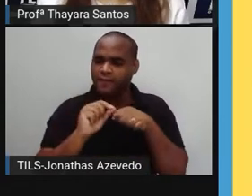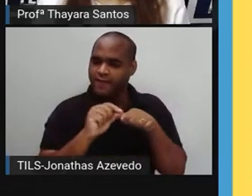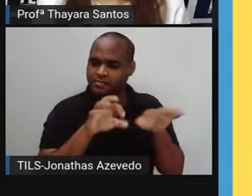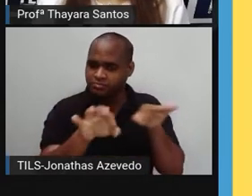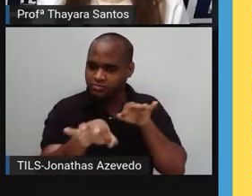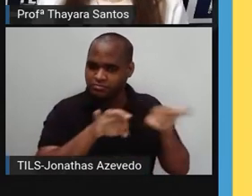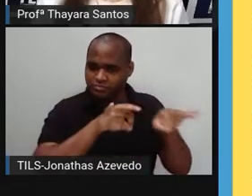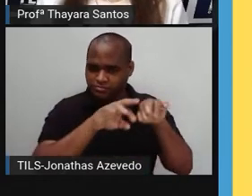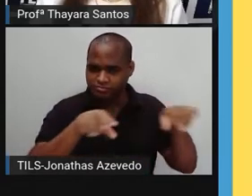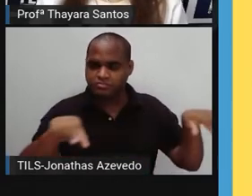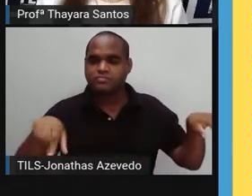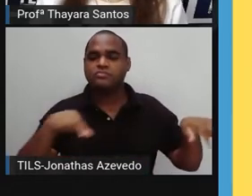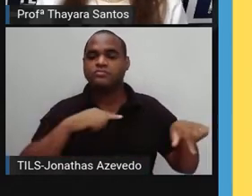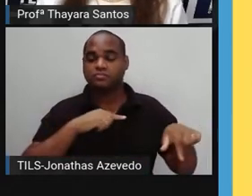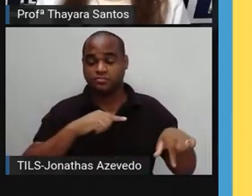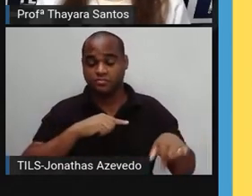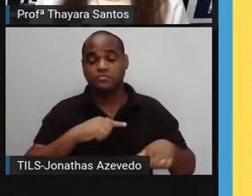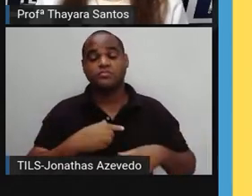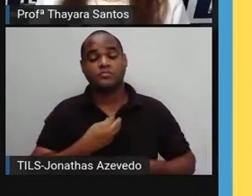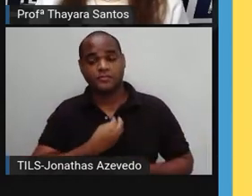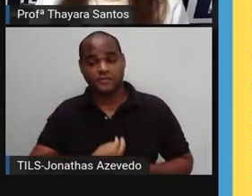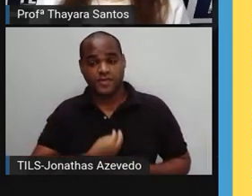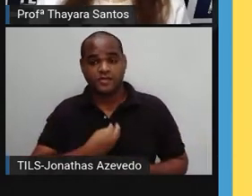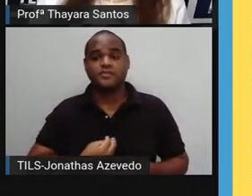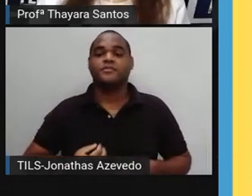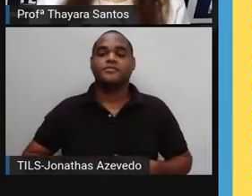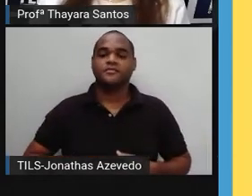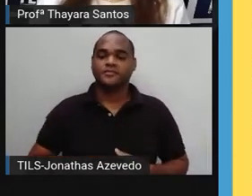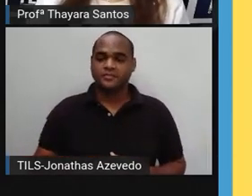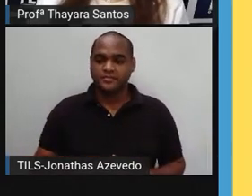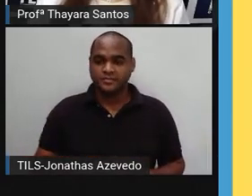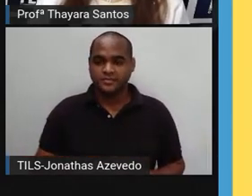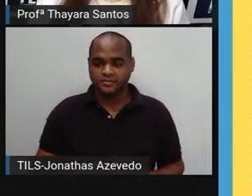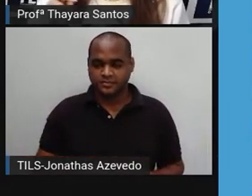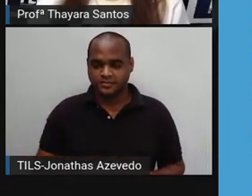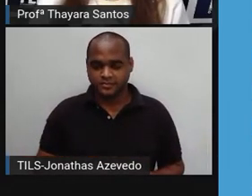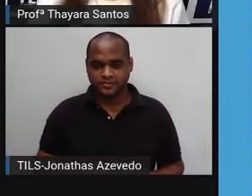naturais de fato. Eles são produtos produzidos pelo homem.